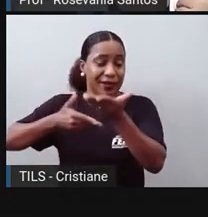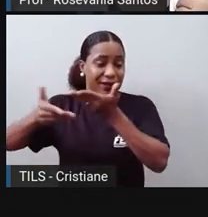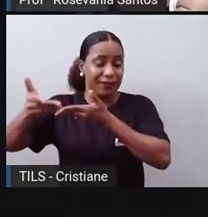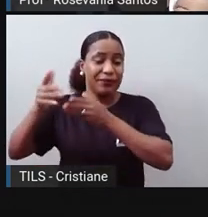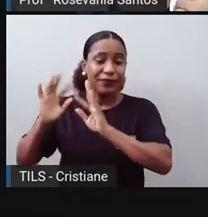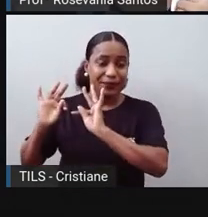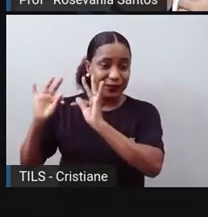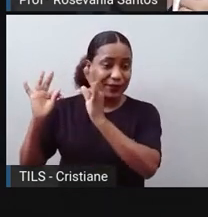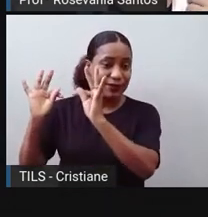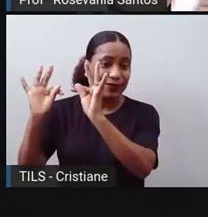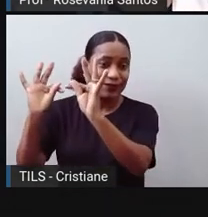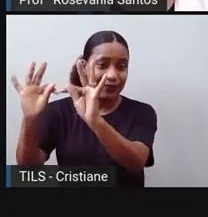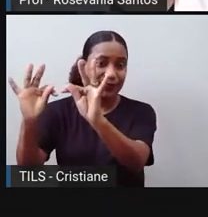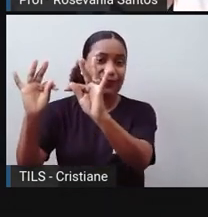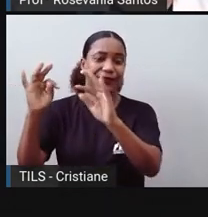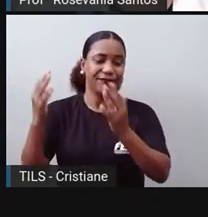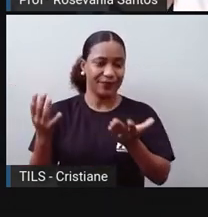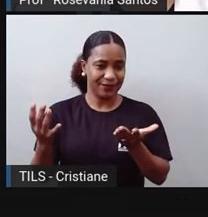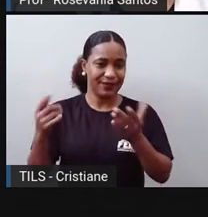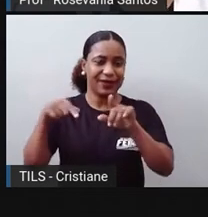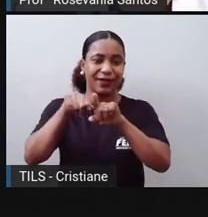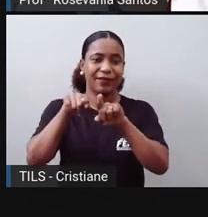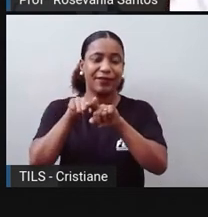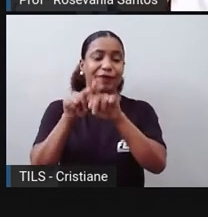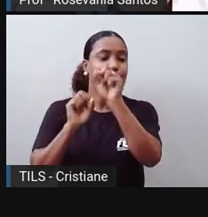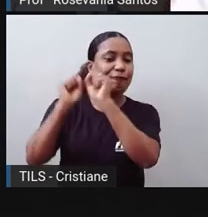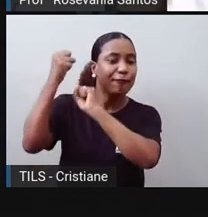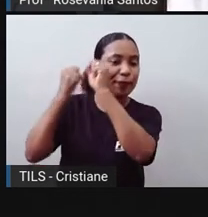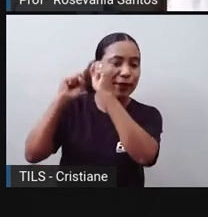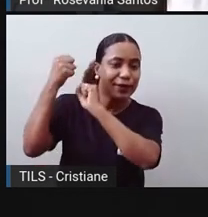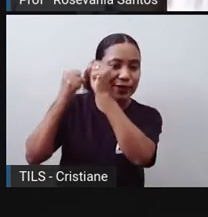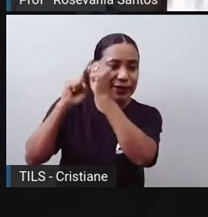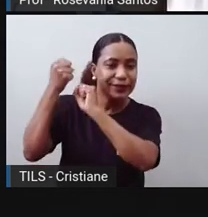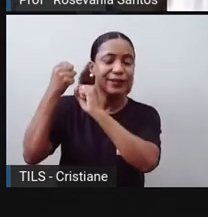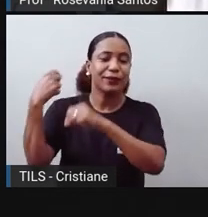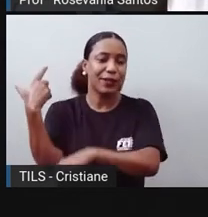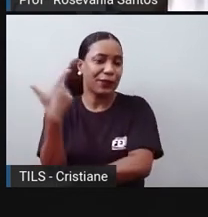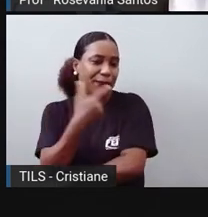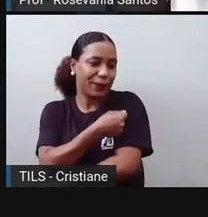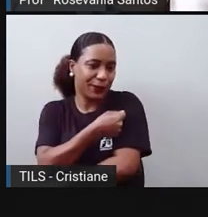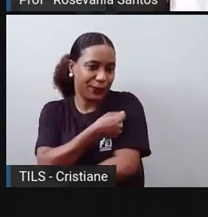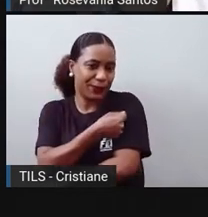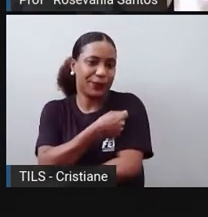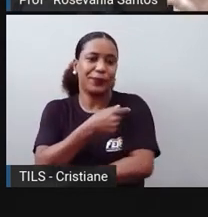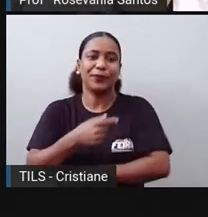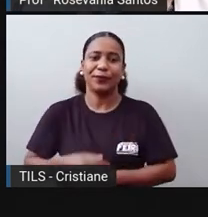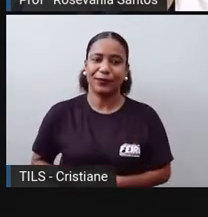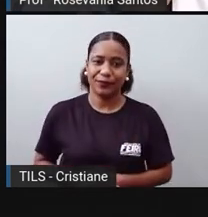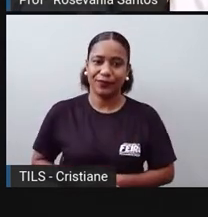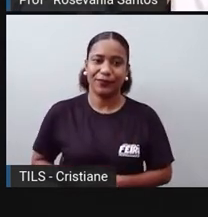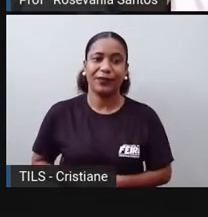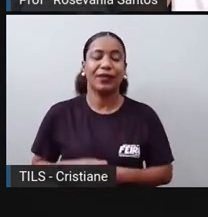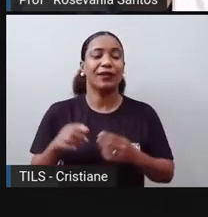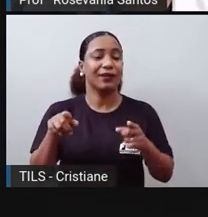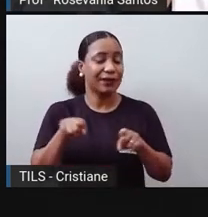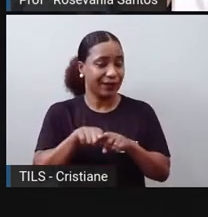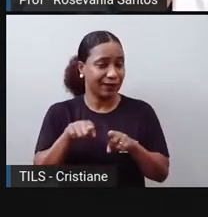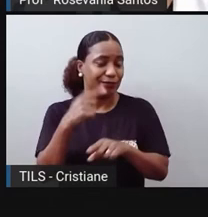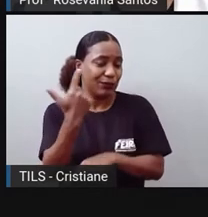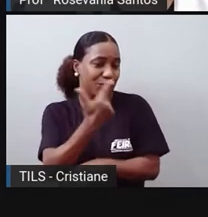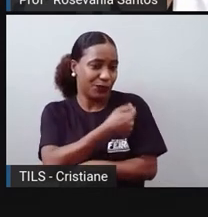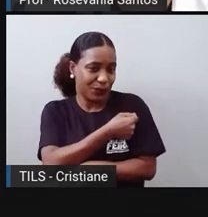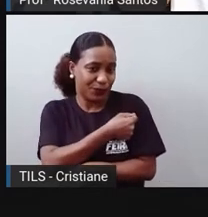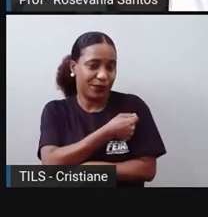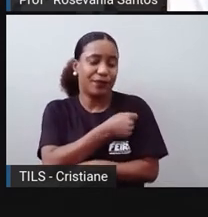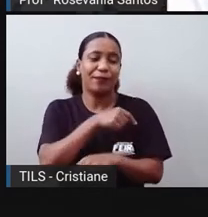aí na fabricação de alguns produtos, exemplo, da própria vacina, né, que houve muitas trocas de diversos